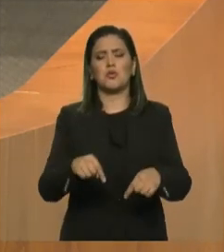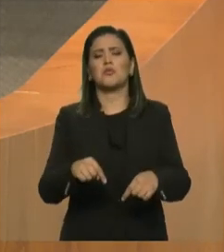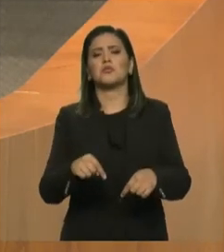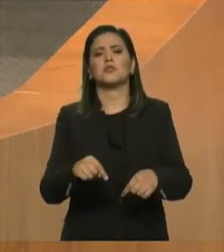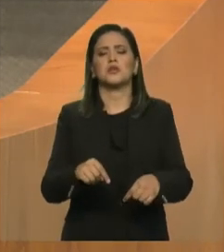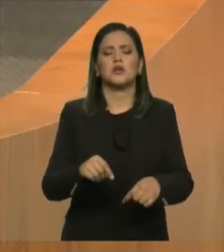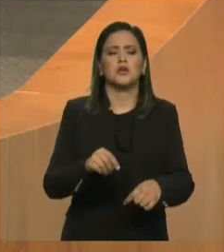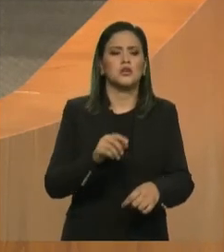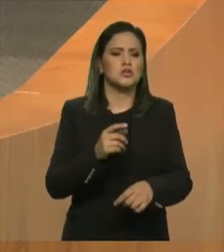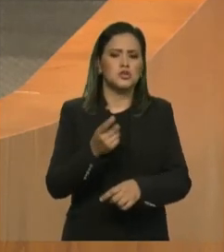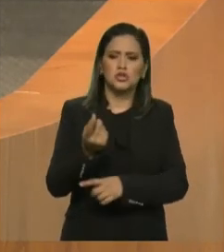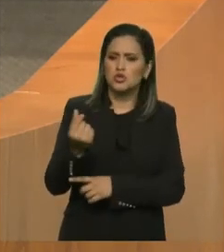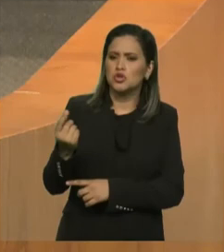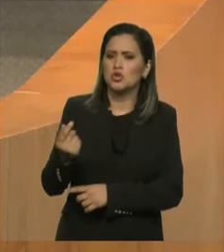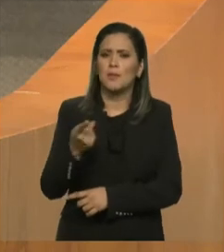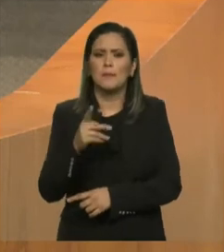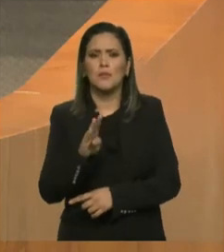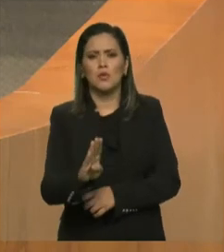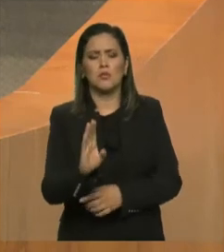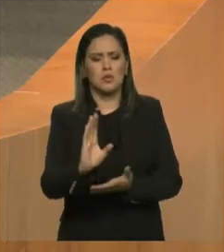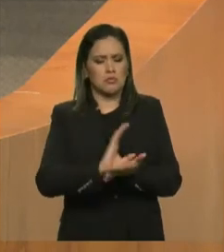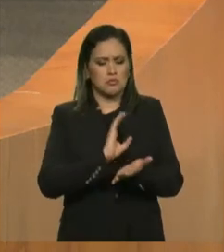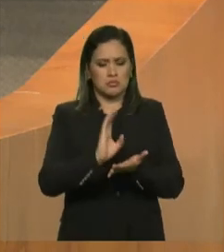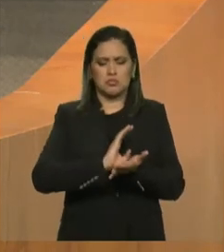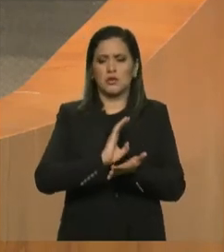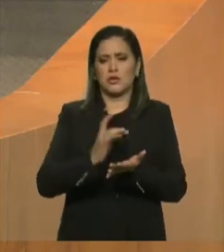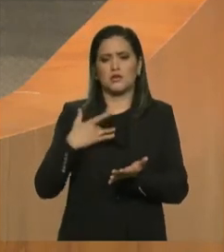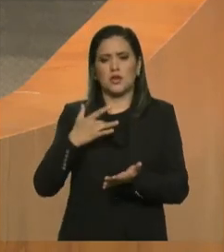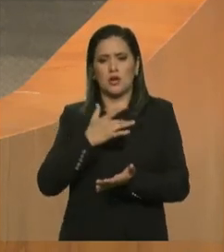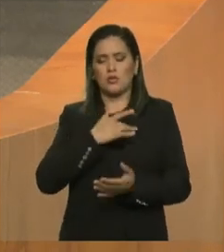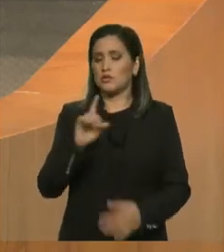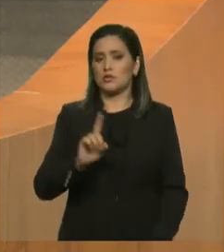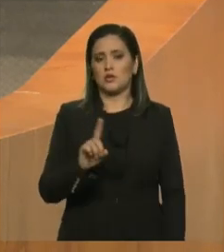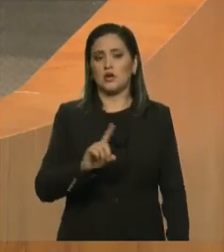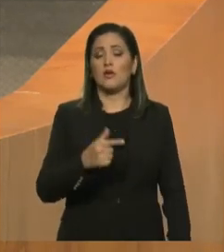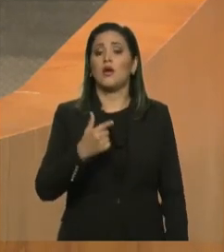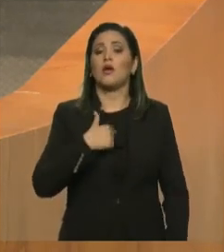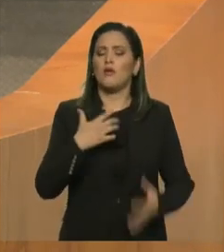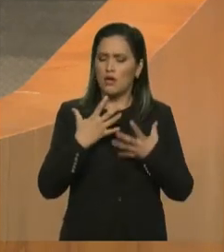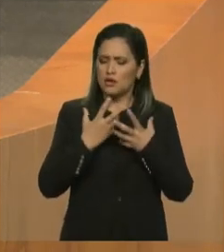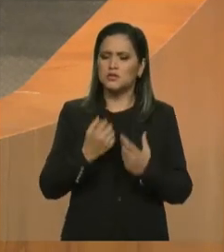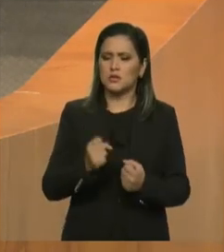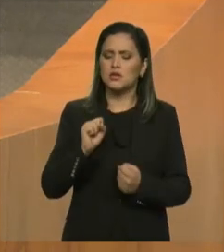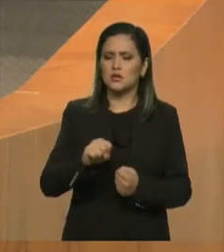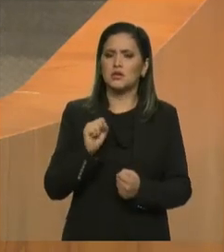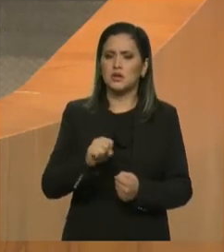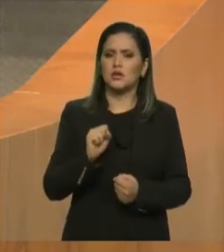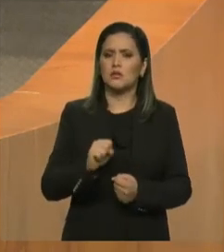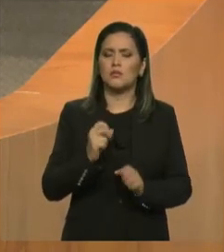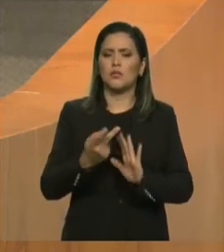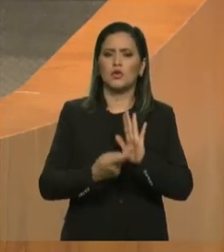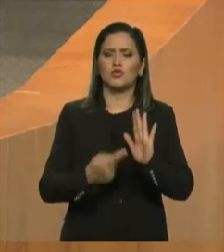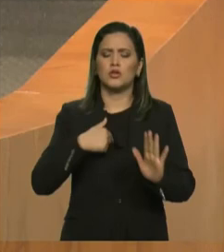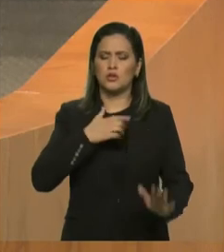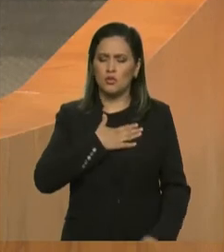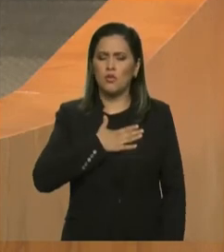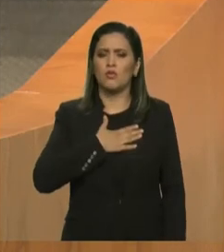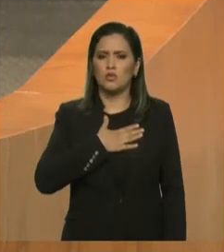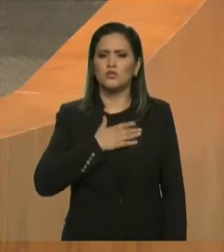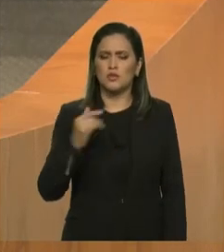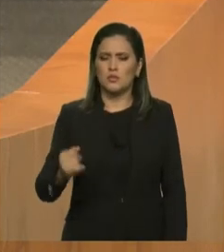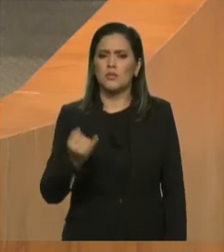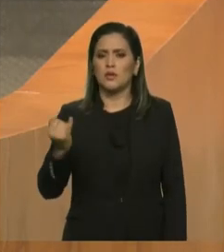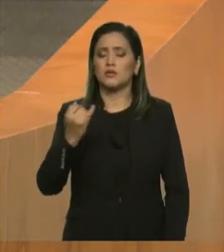públicos para a saúde do Estado do Maranhão. Somos a favor do projeto? Sim. mas destacamos a importância da